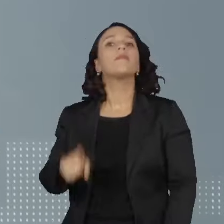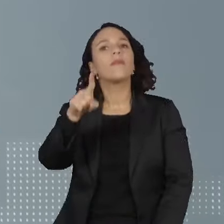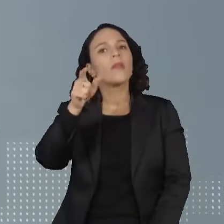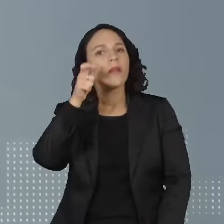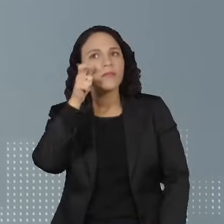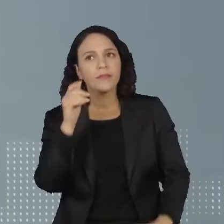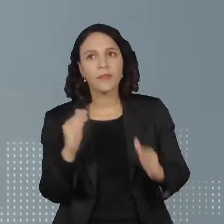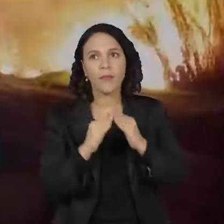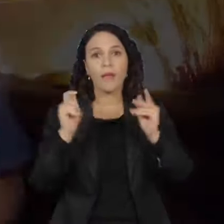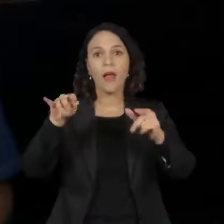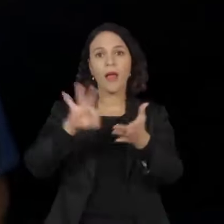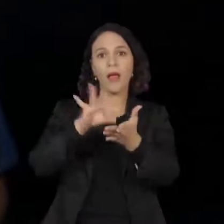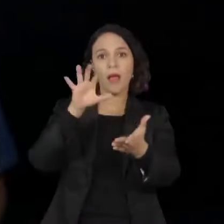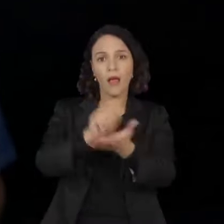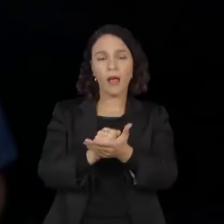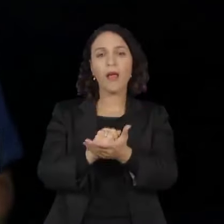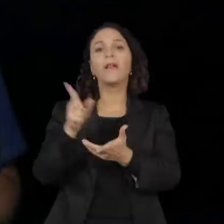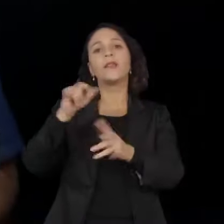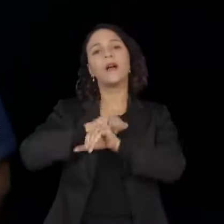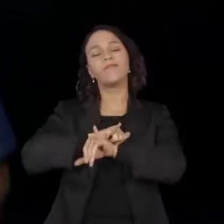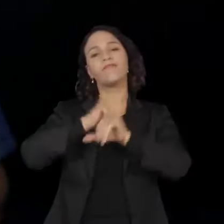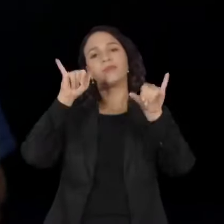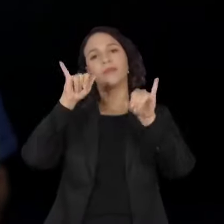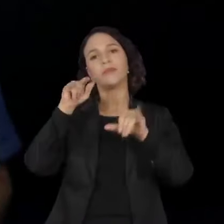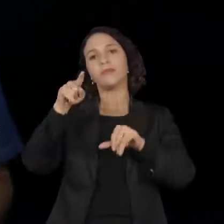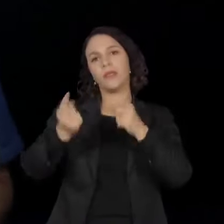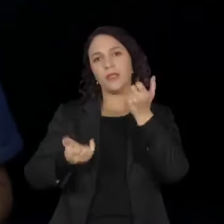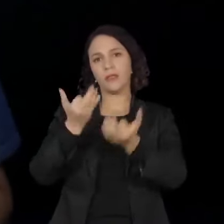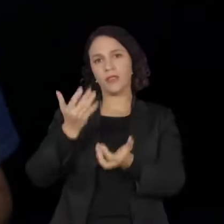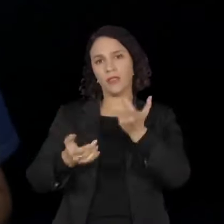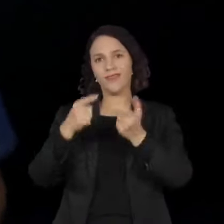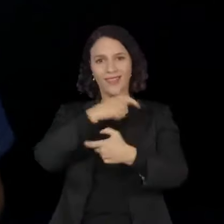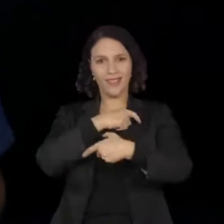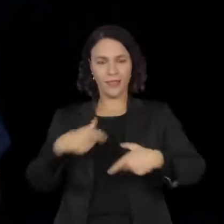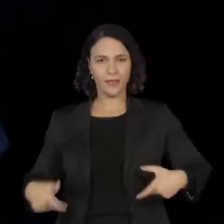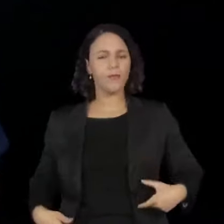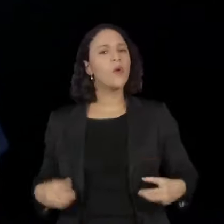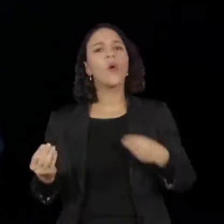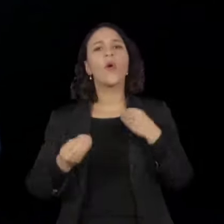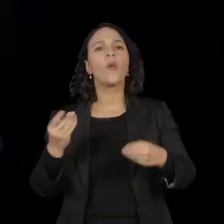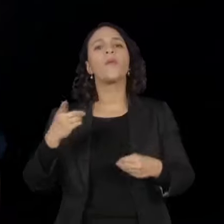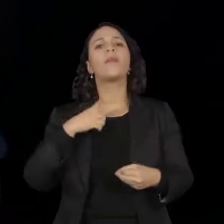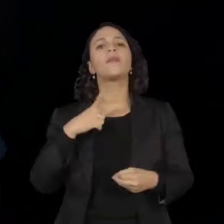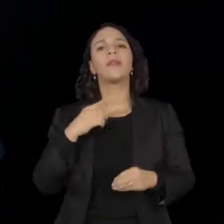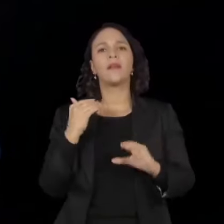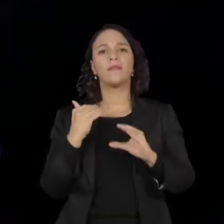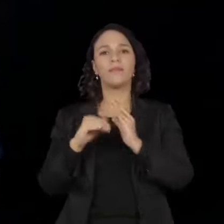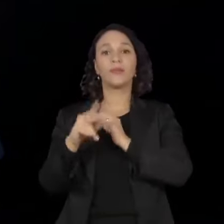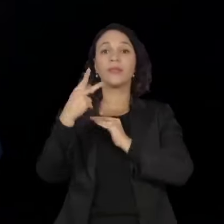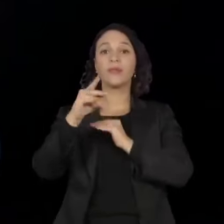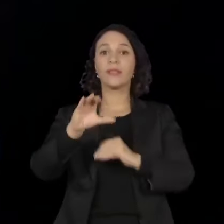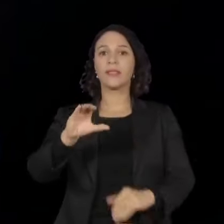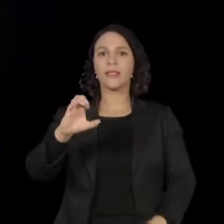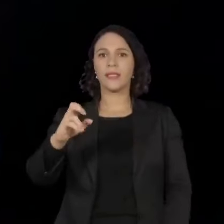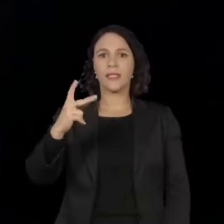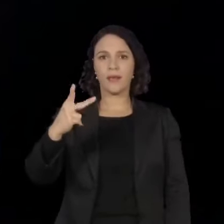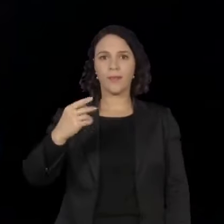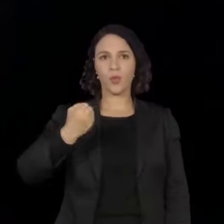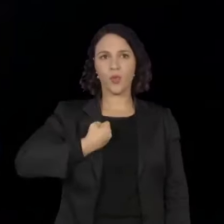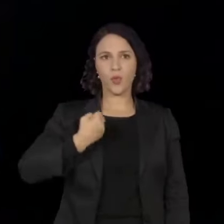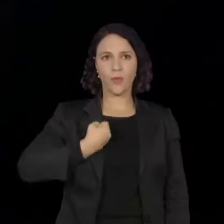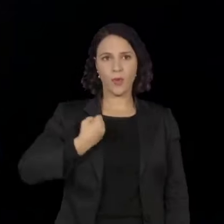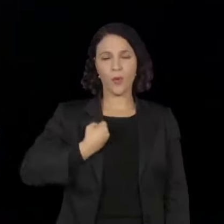em casa pode se cadastrar para receber os alertas de incêndio da Defesa Civil. É só mandar uma mensagem com o seu CEP para o número